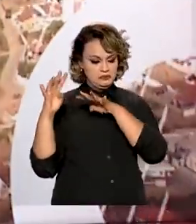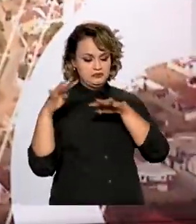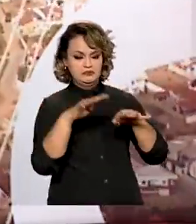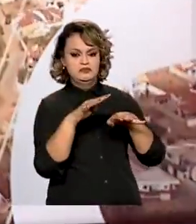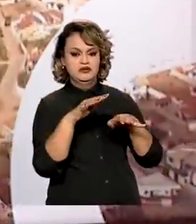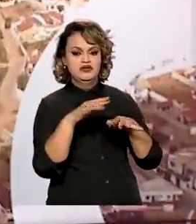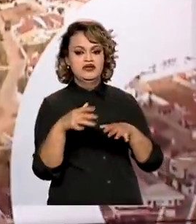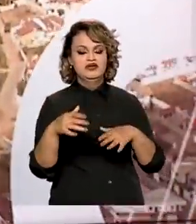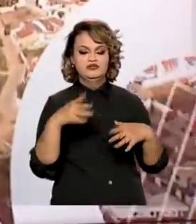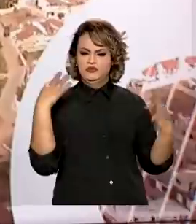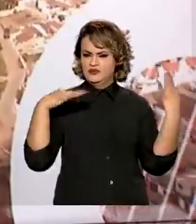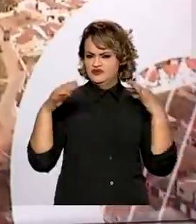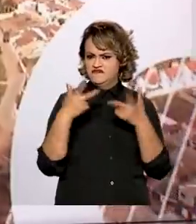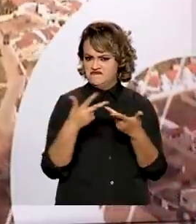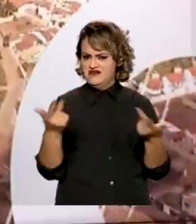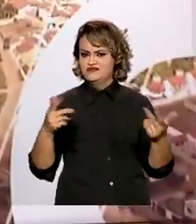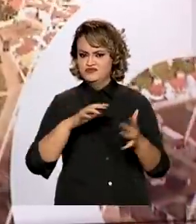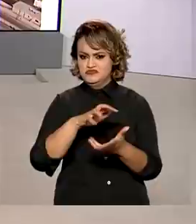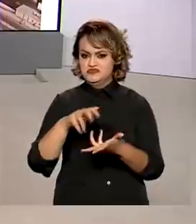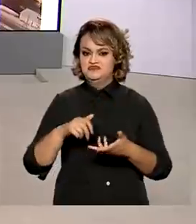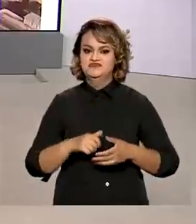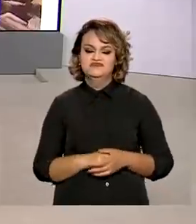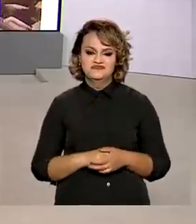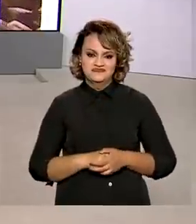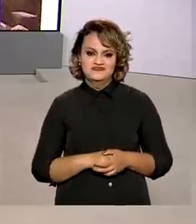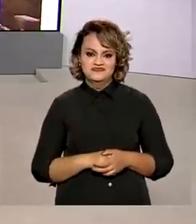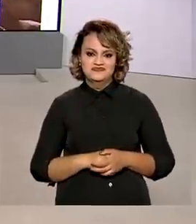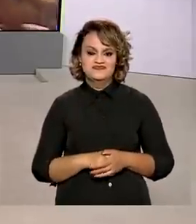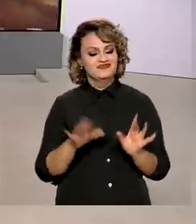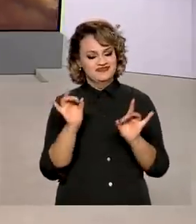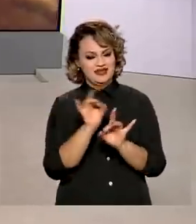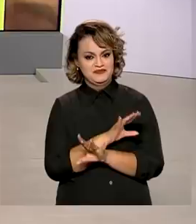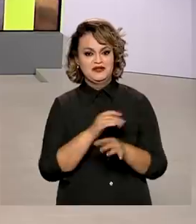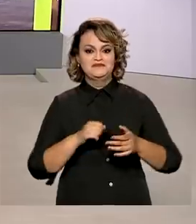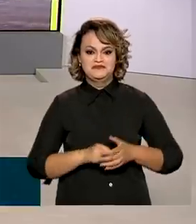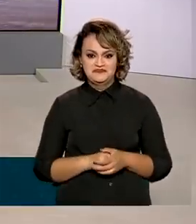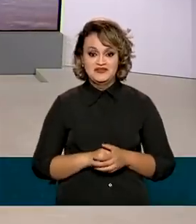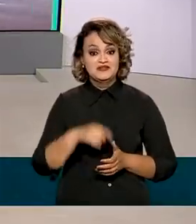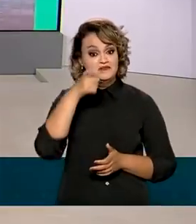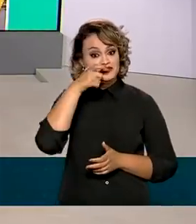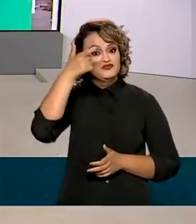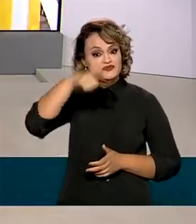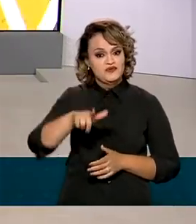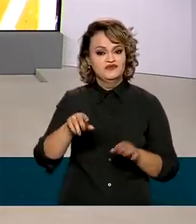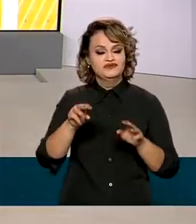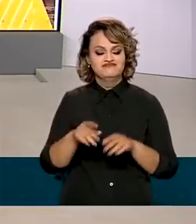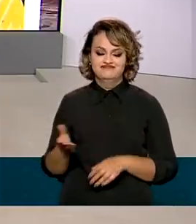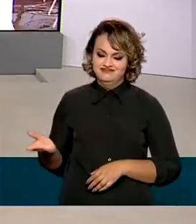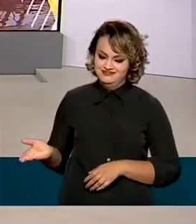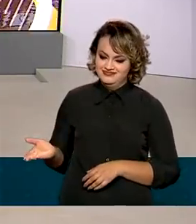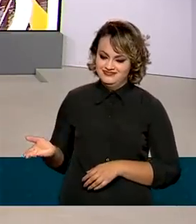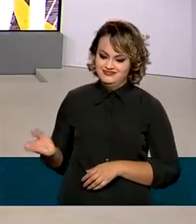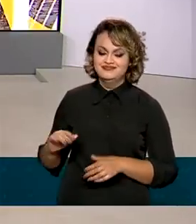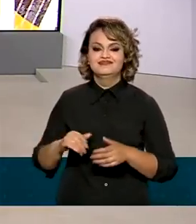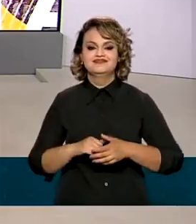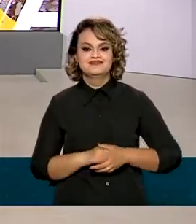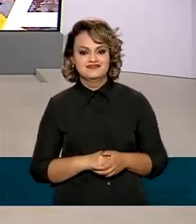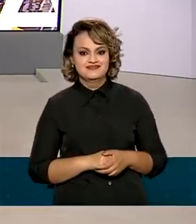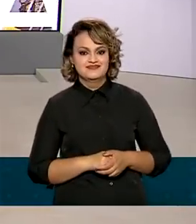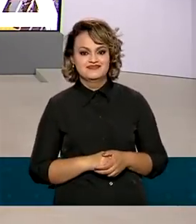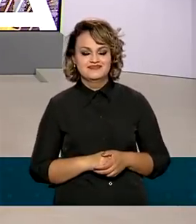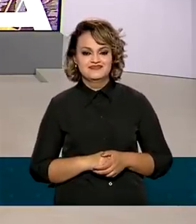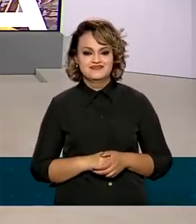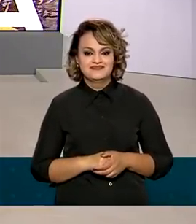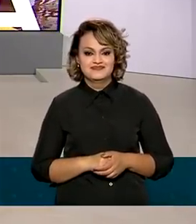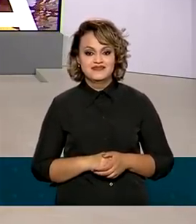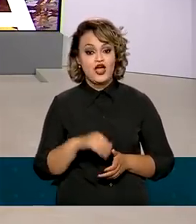acesso aos mercados turísticos de todo o mundo. E a gente fica por aqui. Você pode rever as reportagens de hoje nas redes sociais da TV